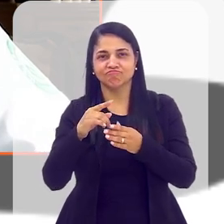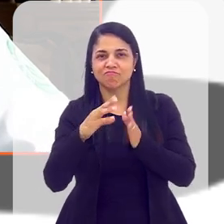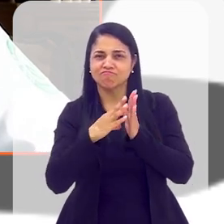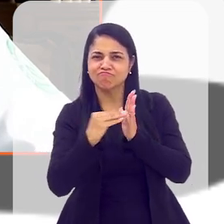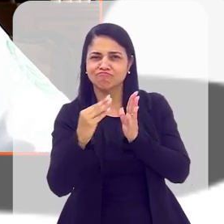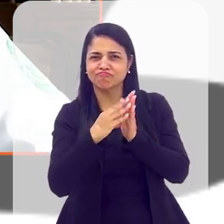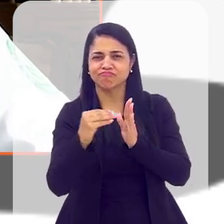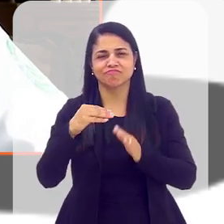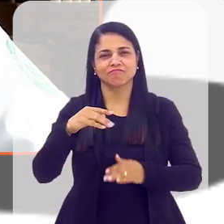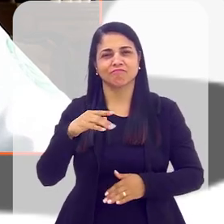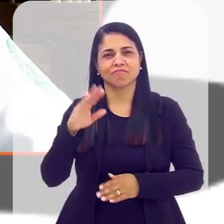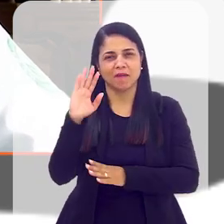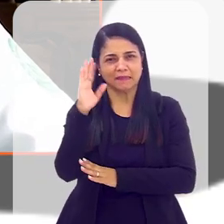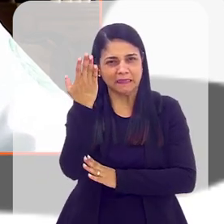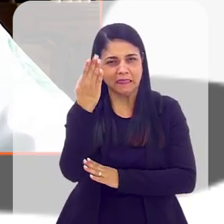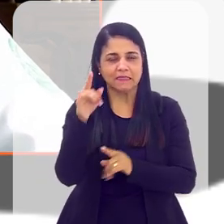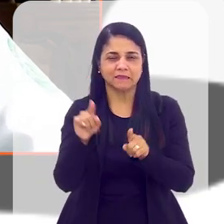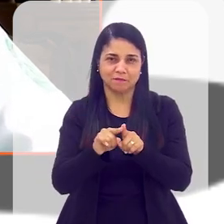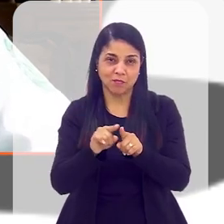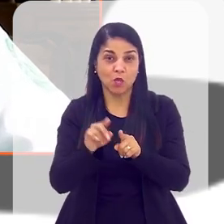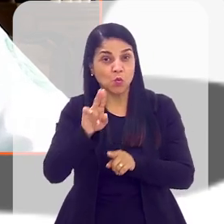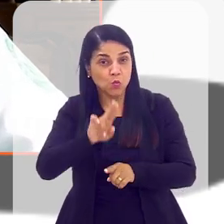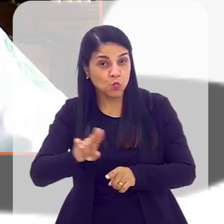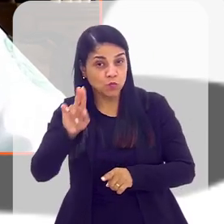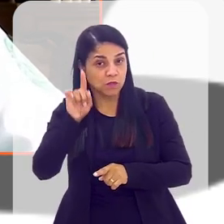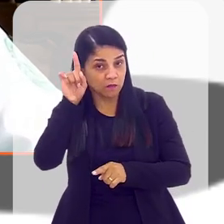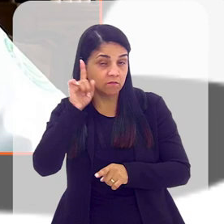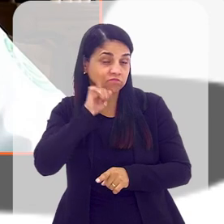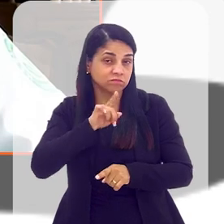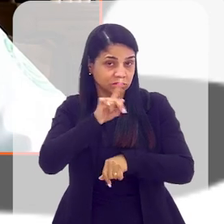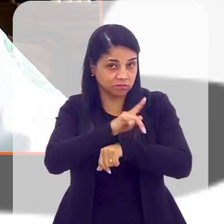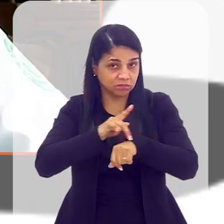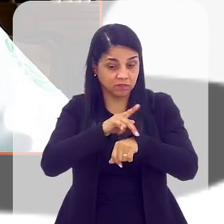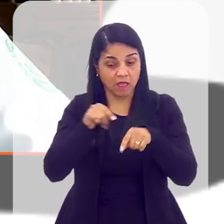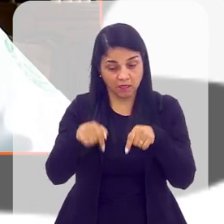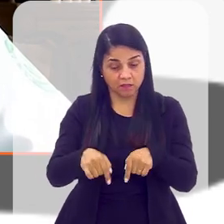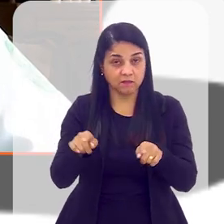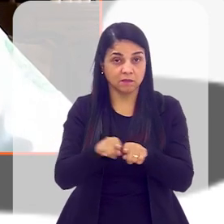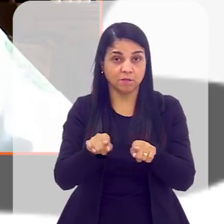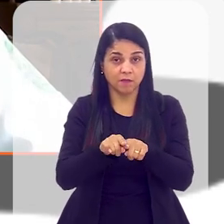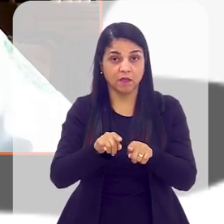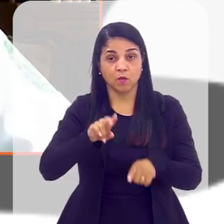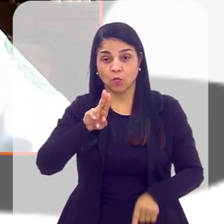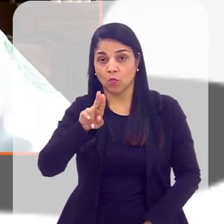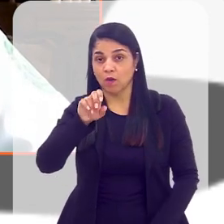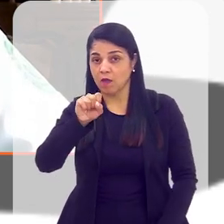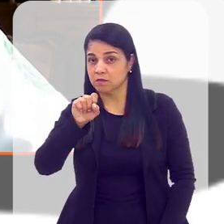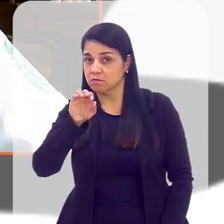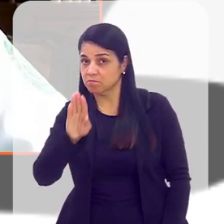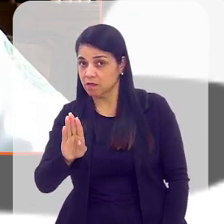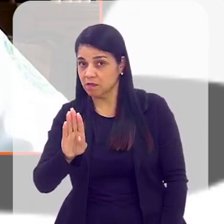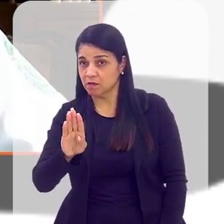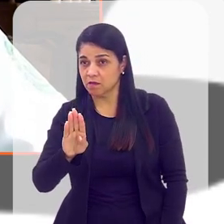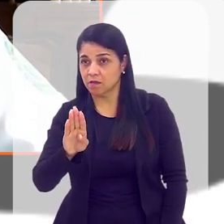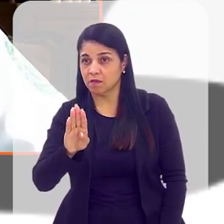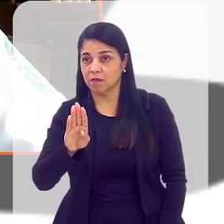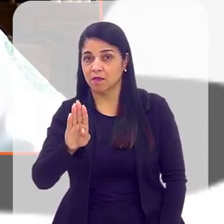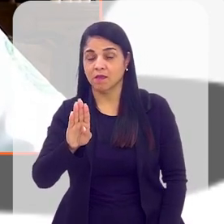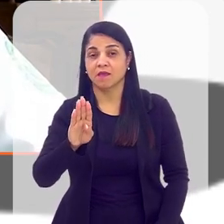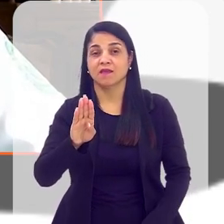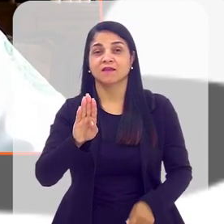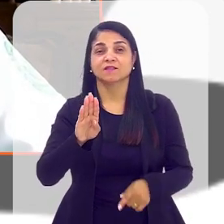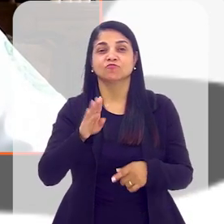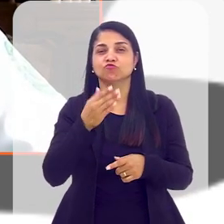ser pregado em uma chapa de madeira. E se usa, normalmente, nos Estados Unidos, e agora aqui também, o USB, que é o